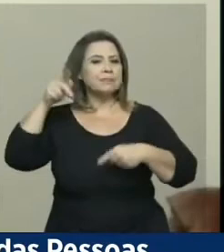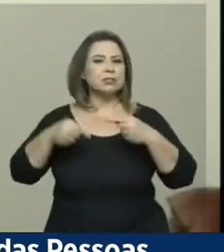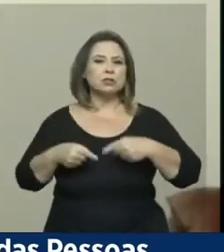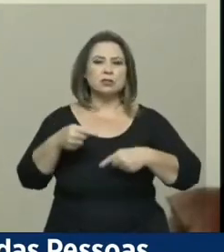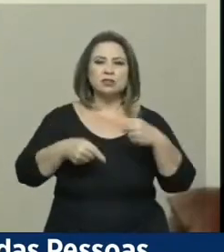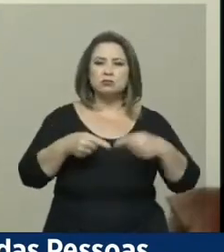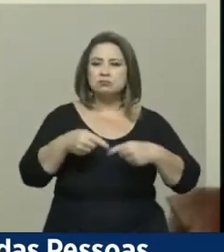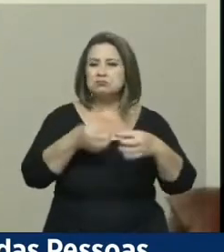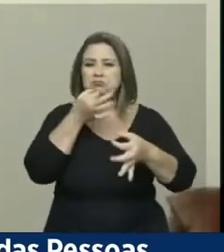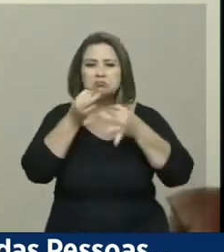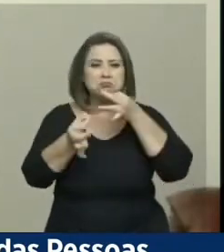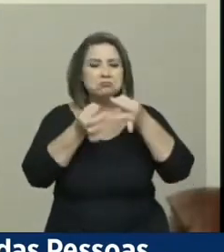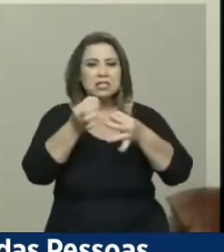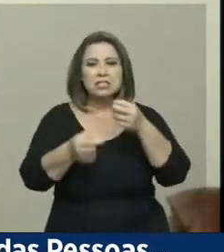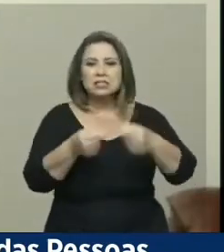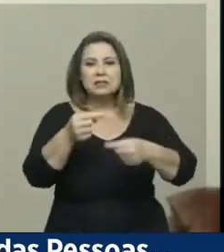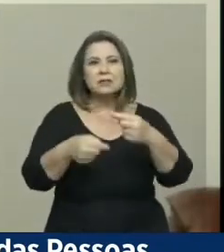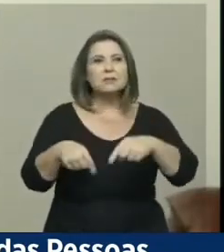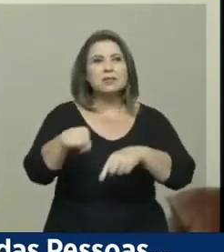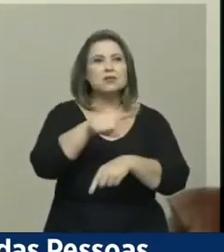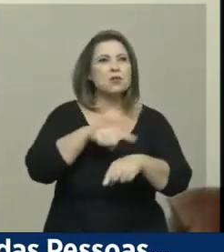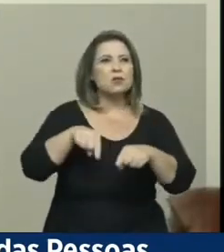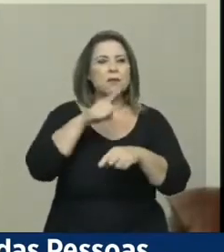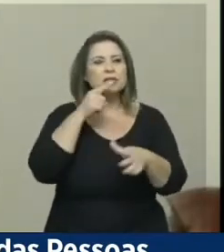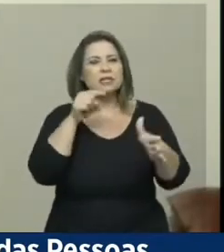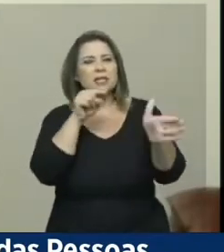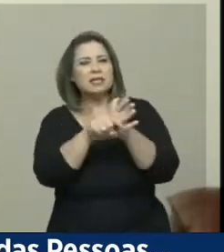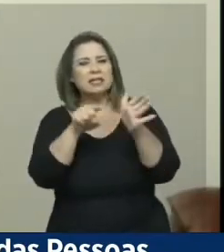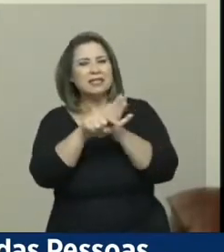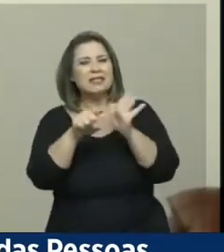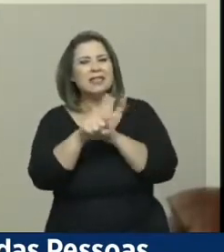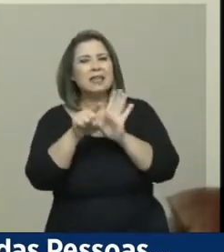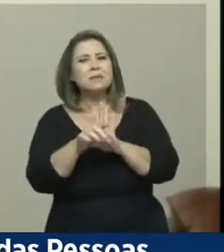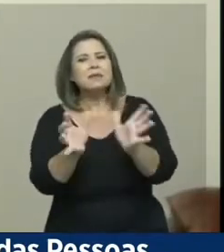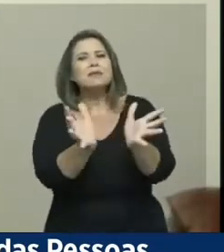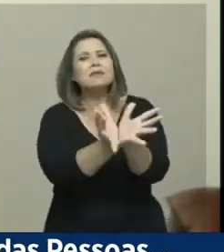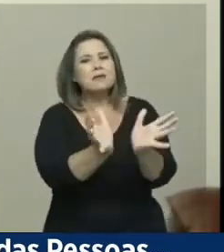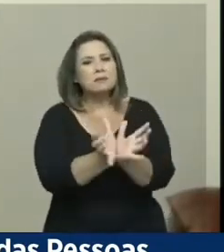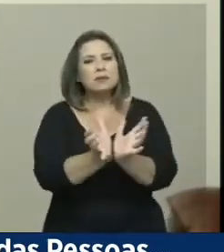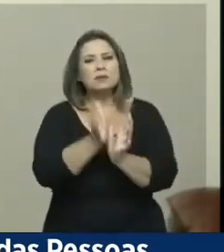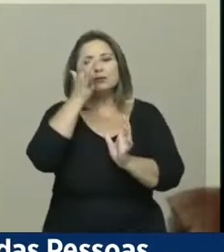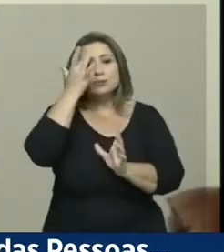consultas estreitas que devem ser realizadas com o segmento das pessoas com deficiência.